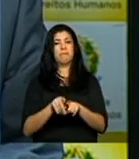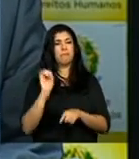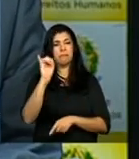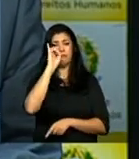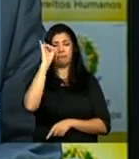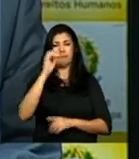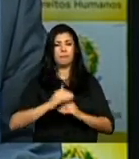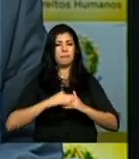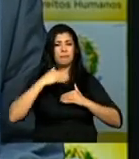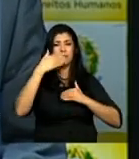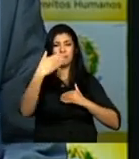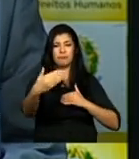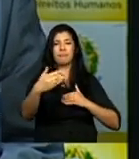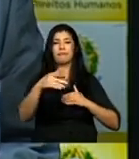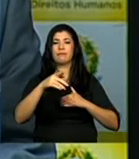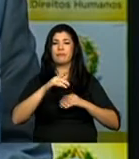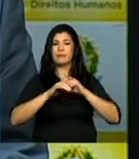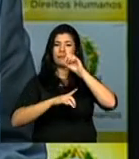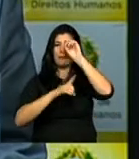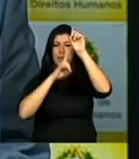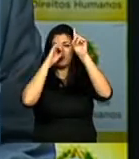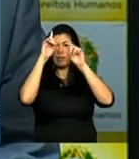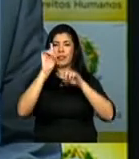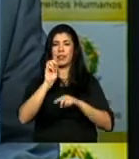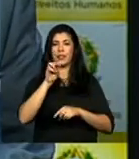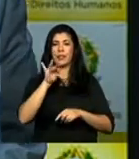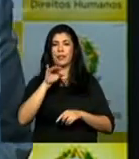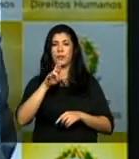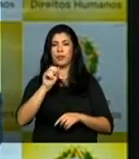para o avanço da democracia no Brasil.